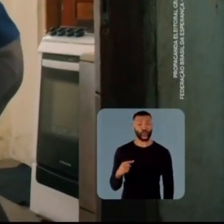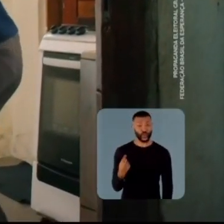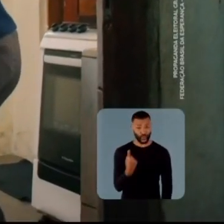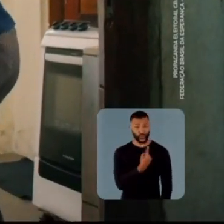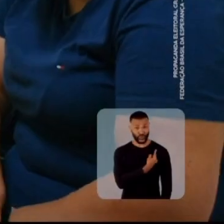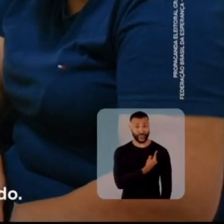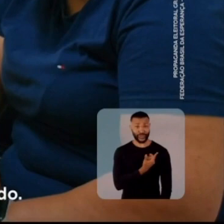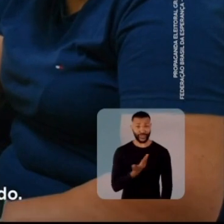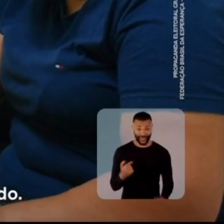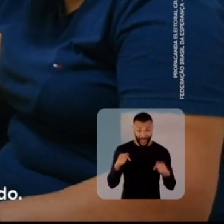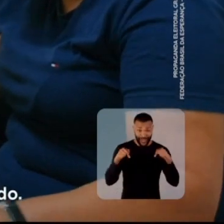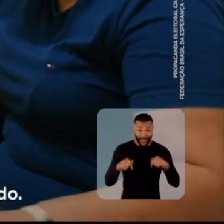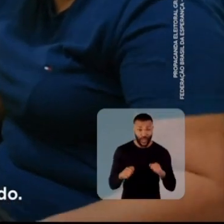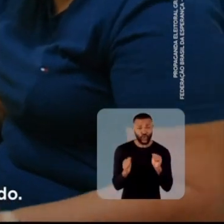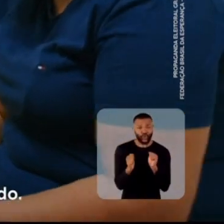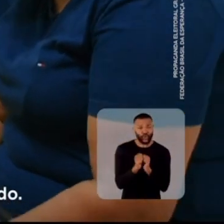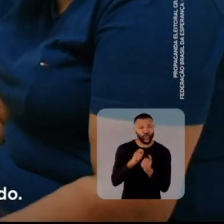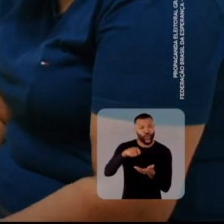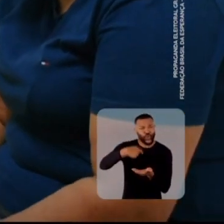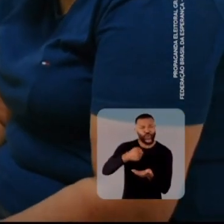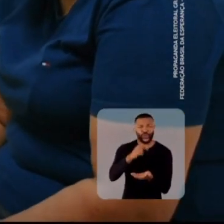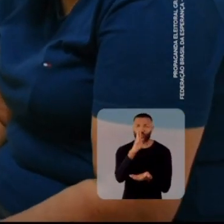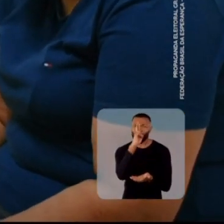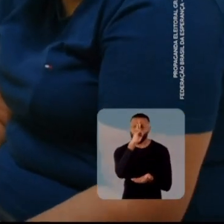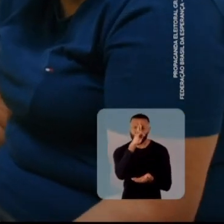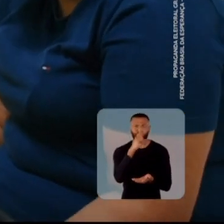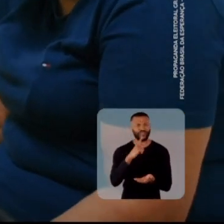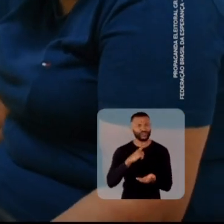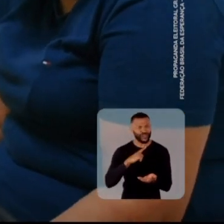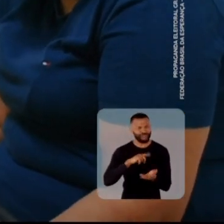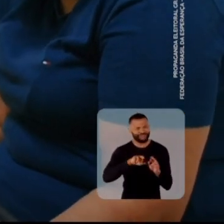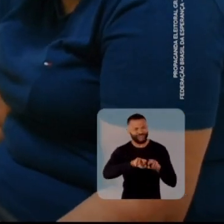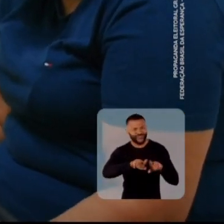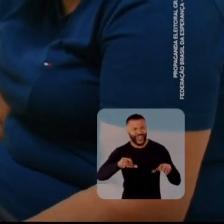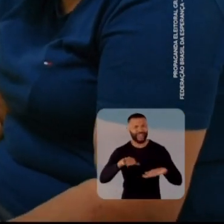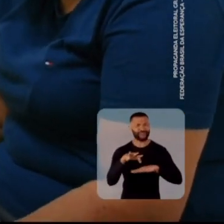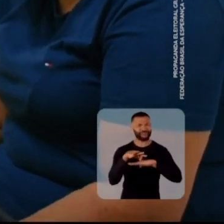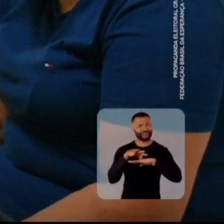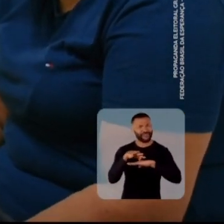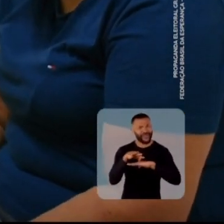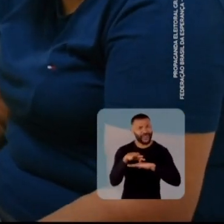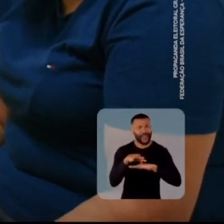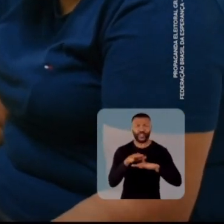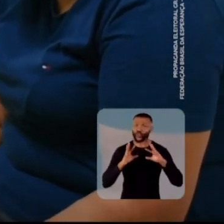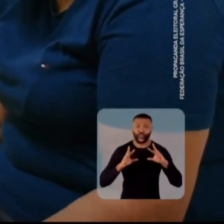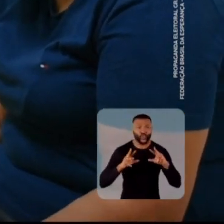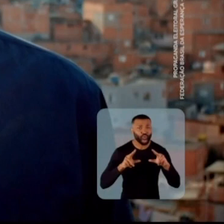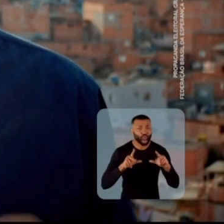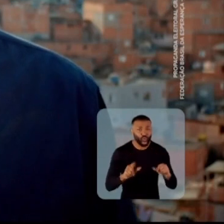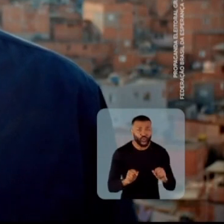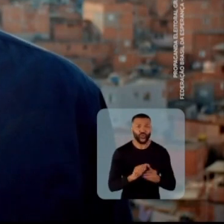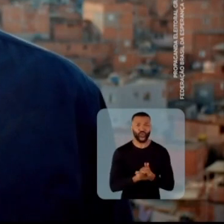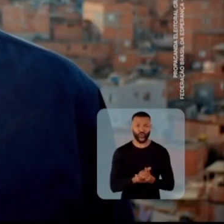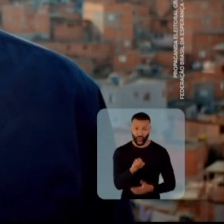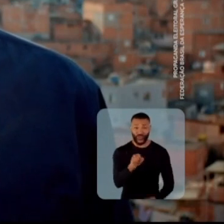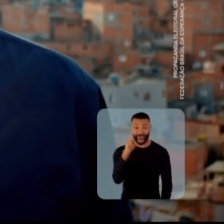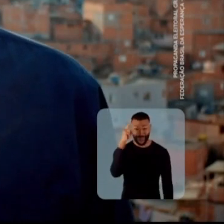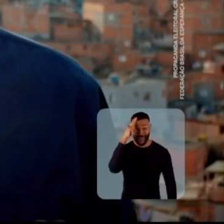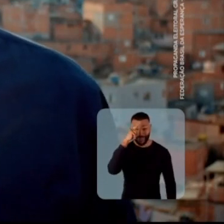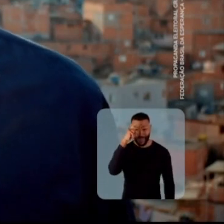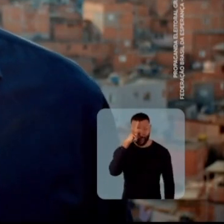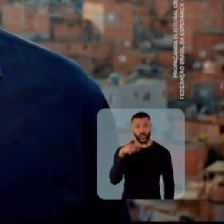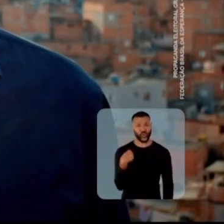juntava todo mundo, almoçava todo mundo. Era aquela fartura, sabe? De carne, de tudo. Você lembra?